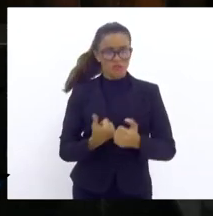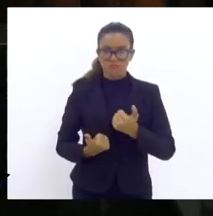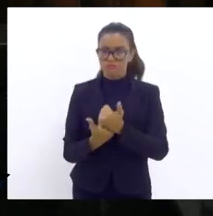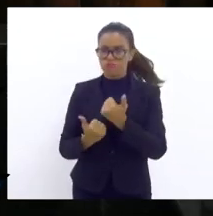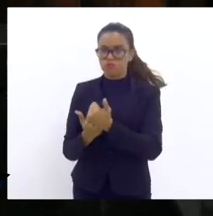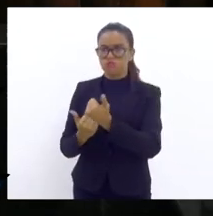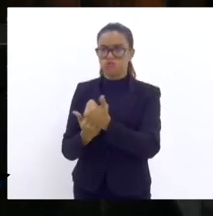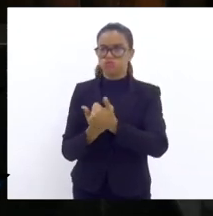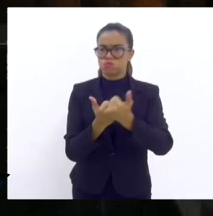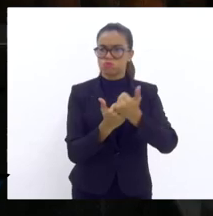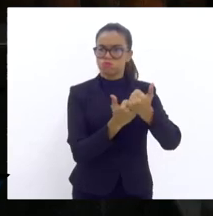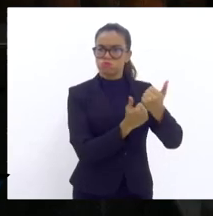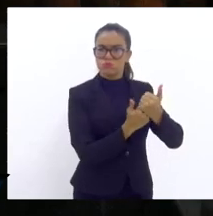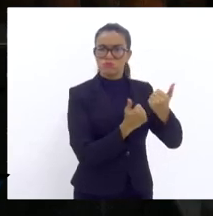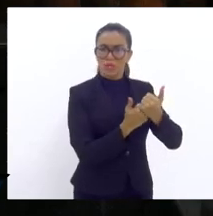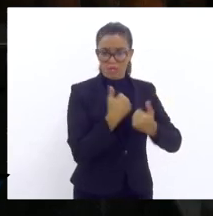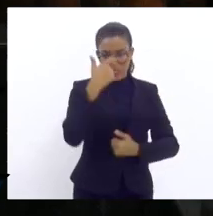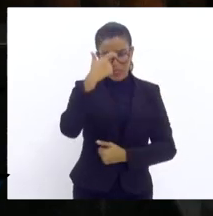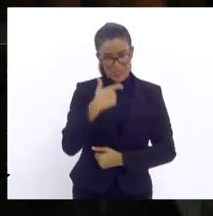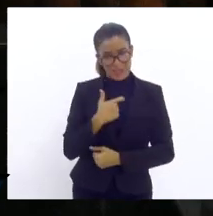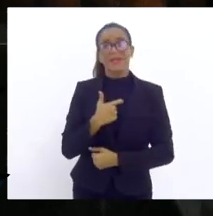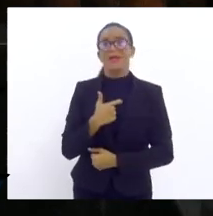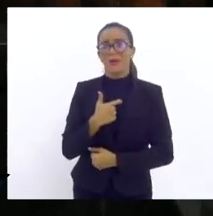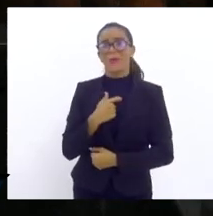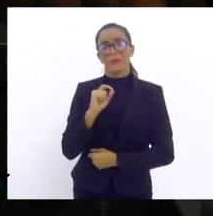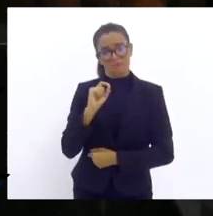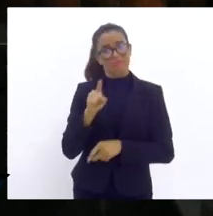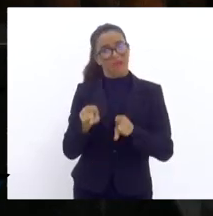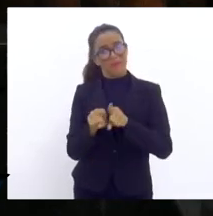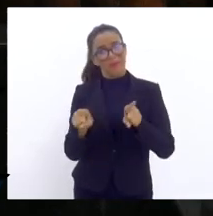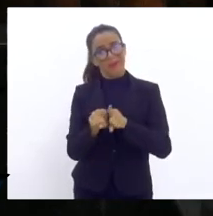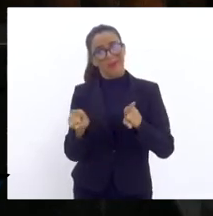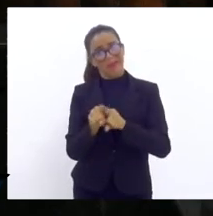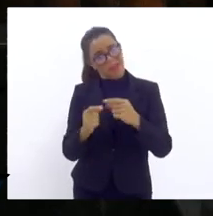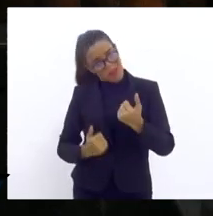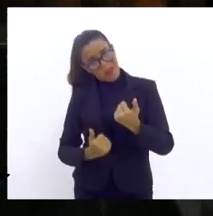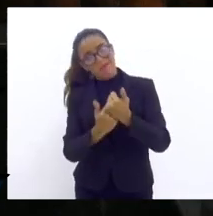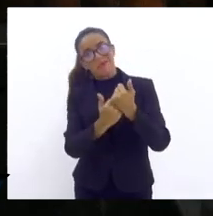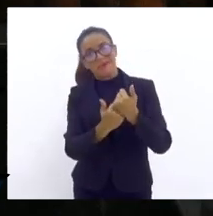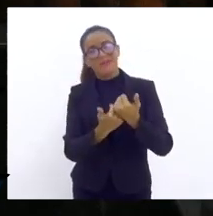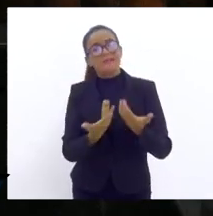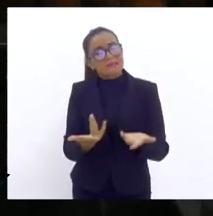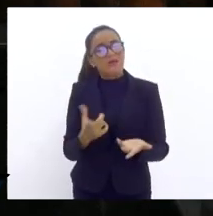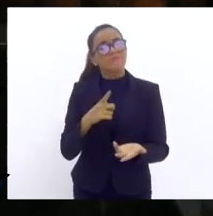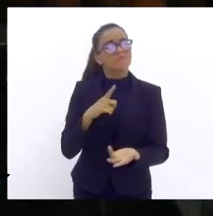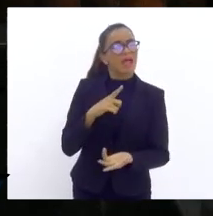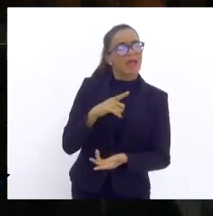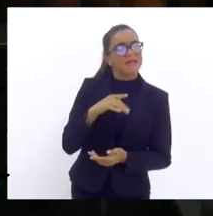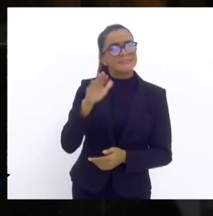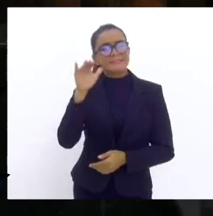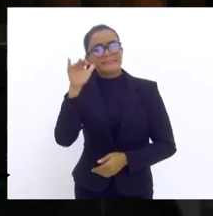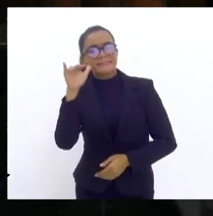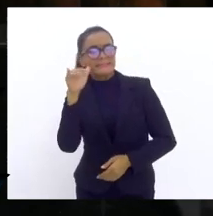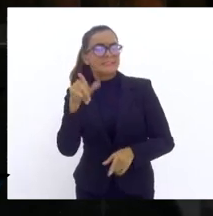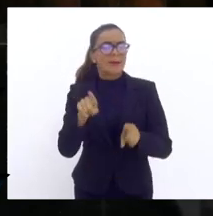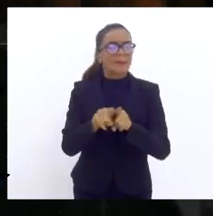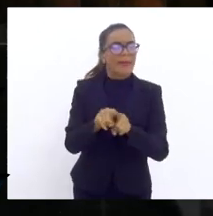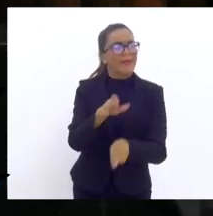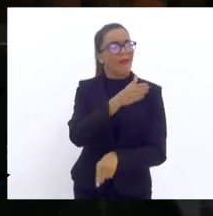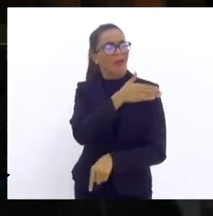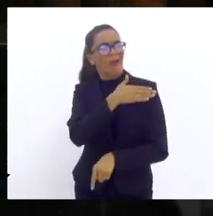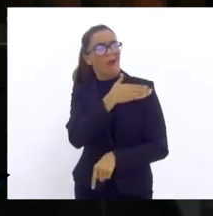autores. E eu fui um deles. Então, há muita expectativa e muita cobrança